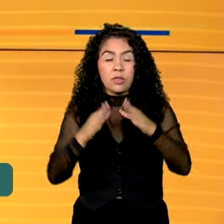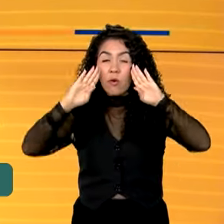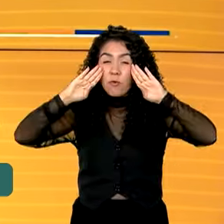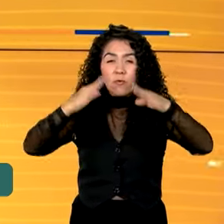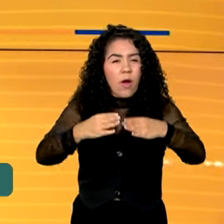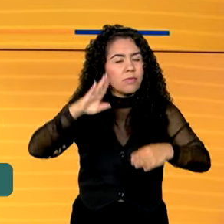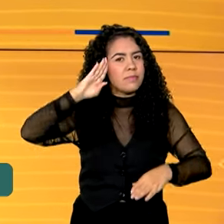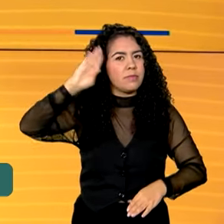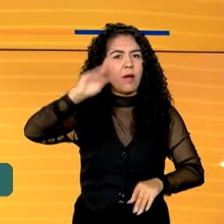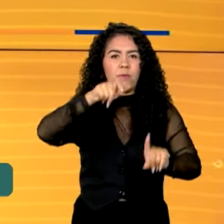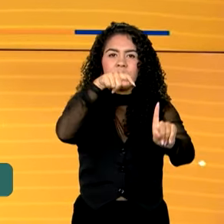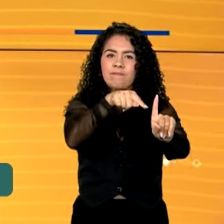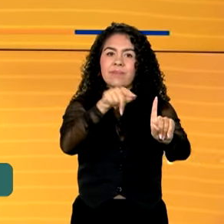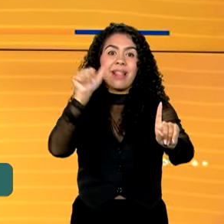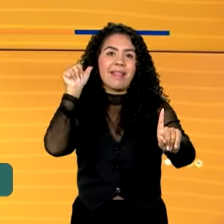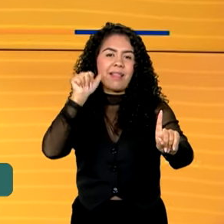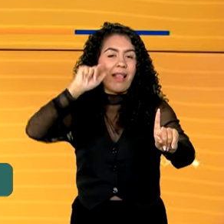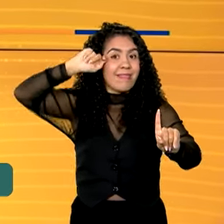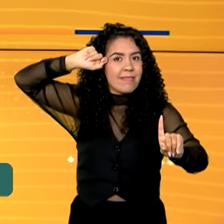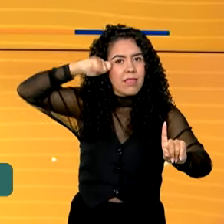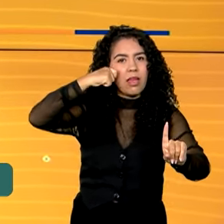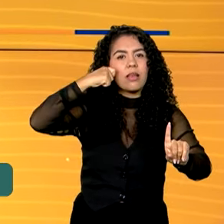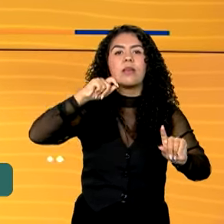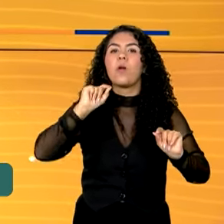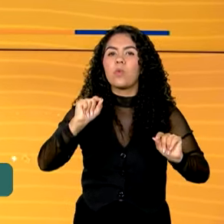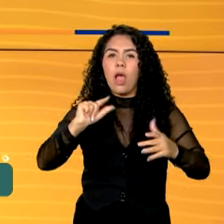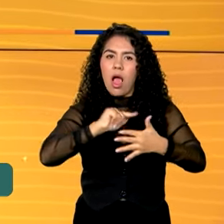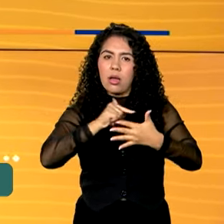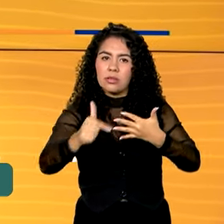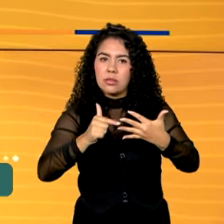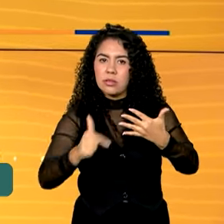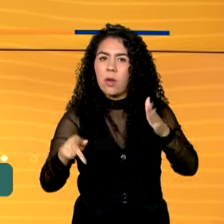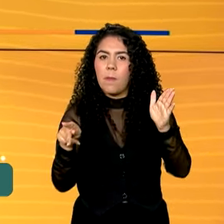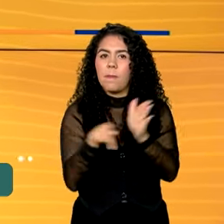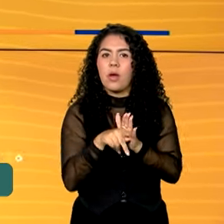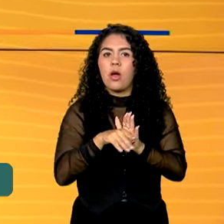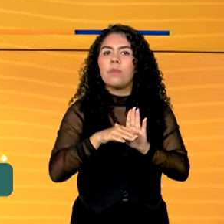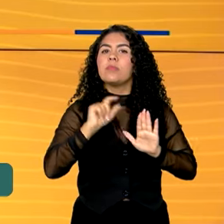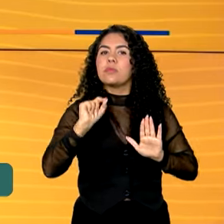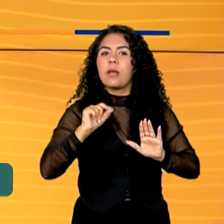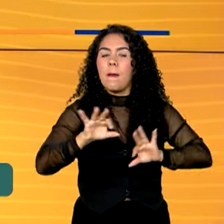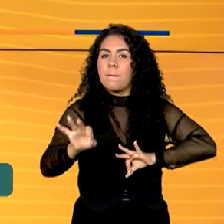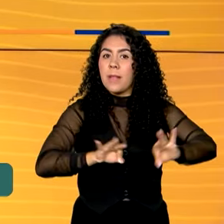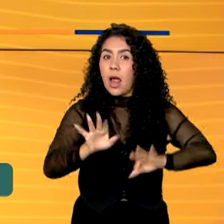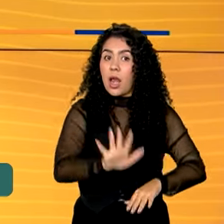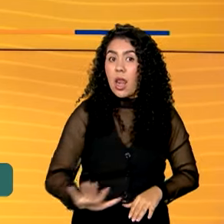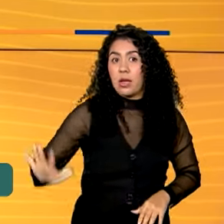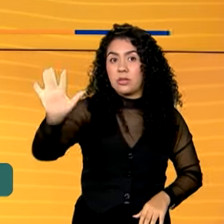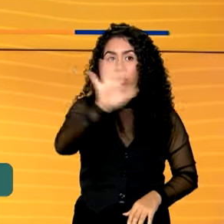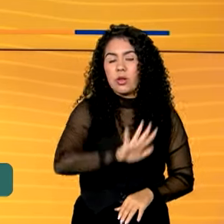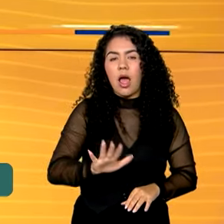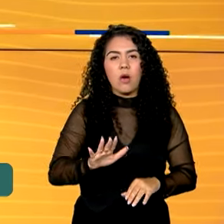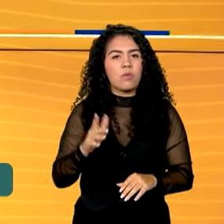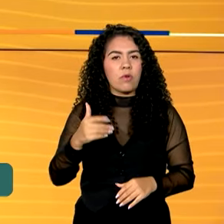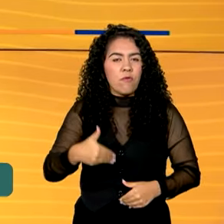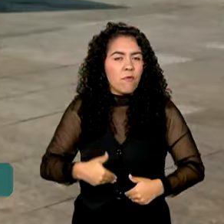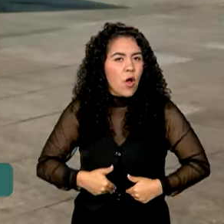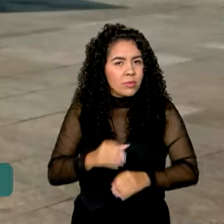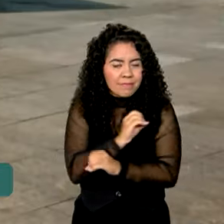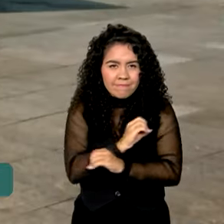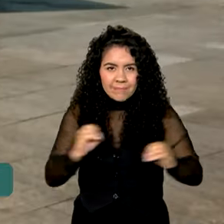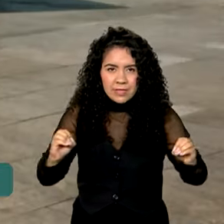mulheres negras. A iniciativa faz parte das ações previstas no Plano Nacional Sem Fome. O lançamento foi no Rio de Janeiro.